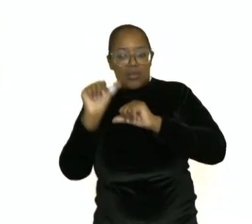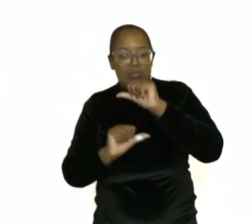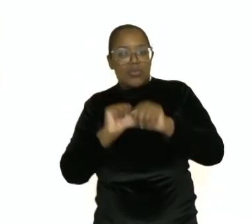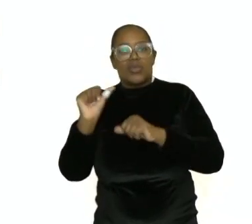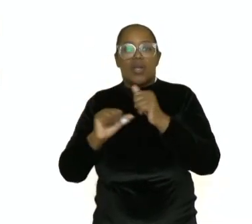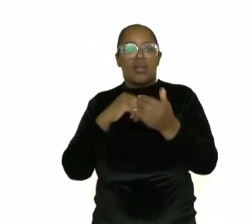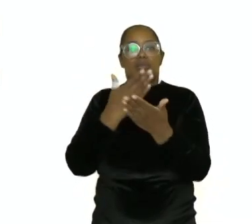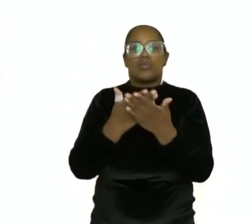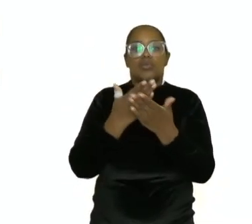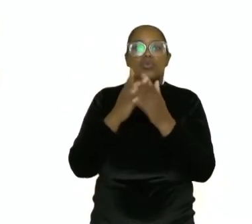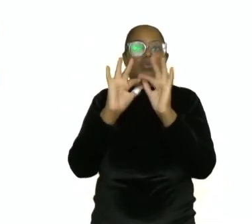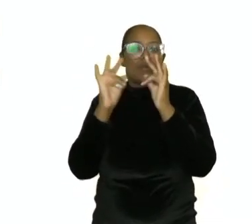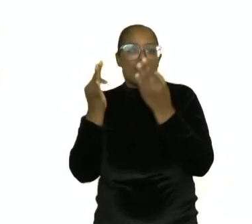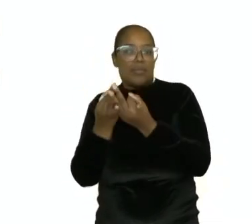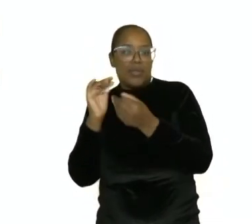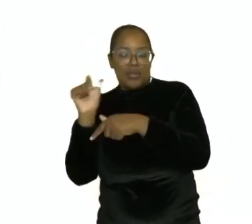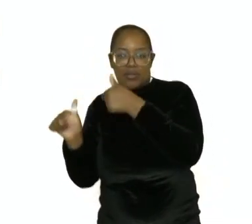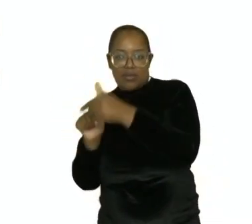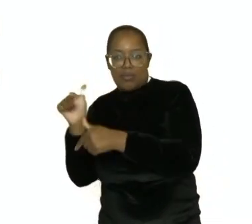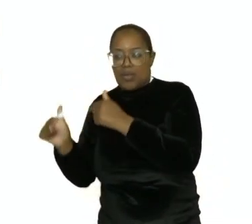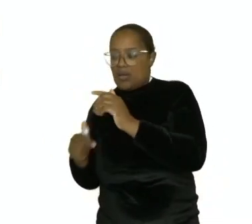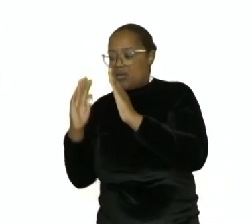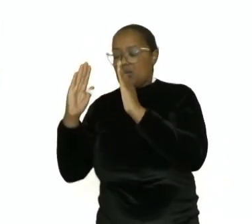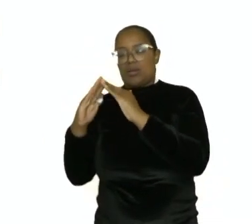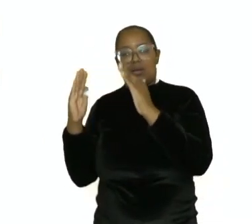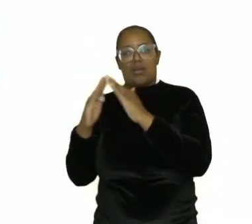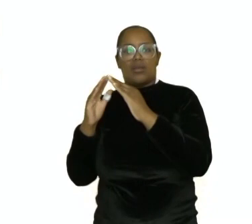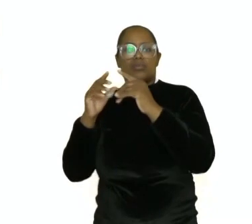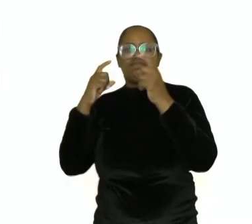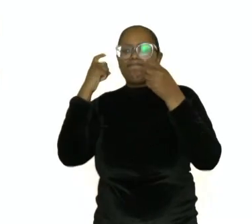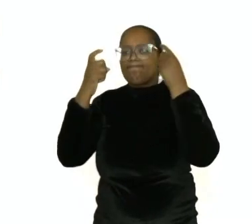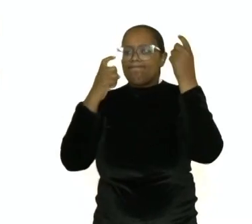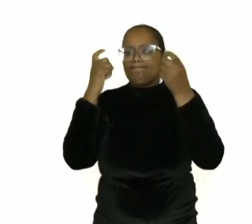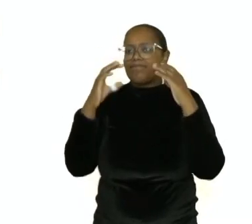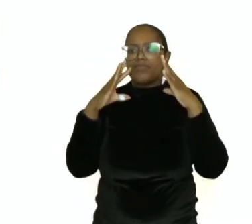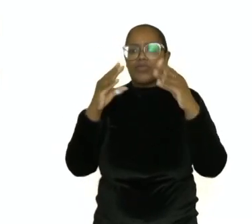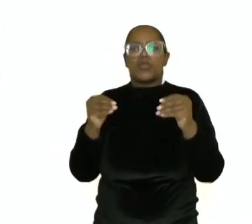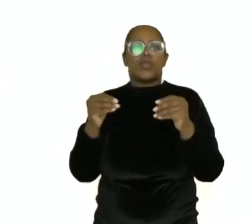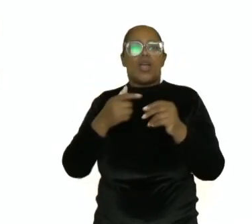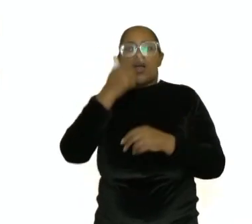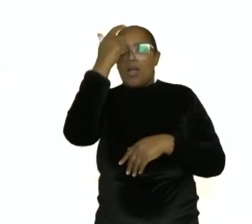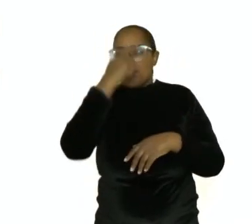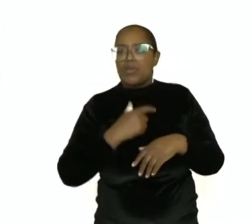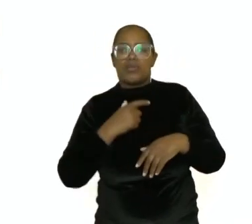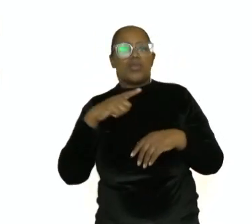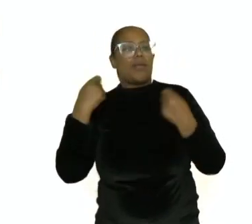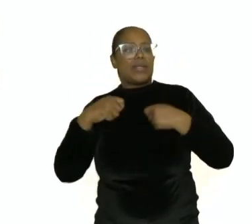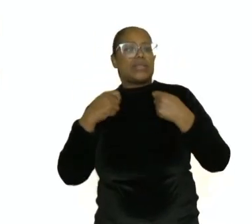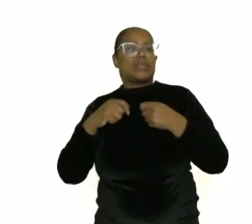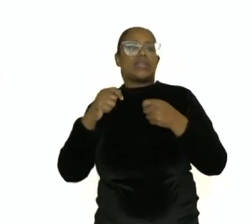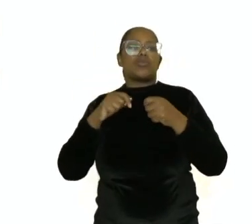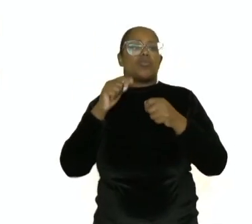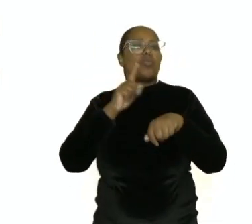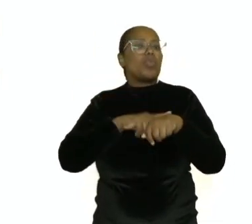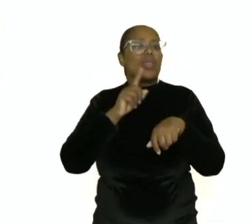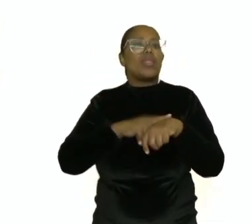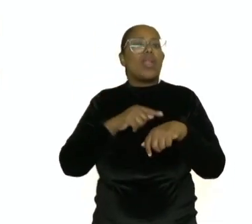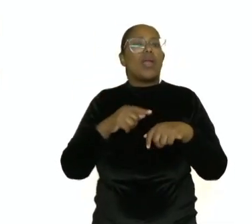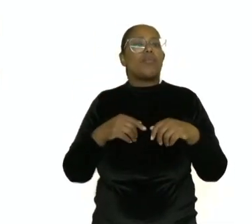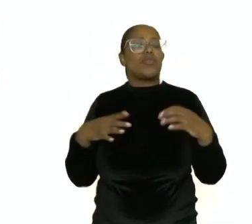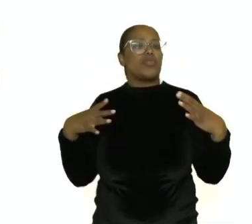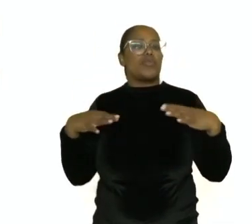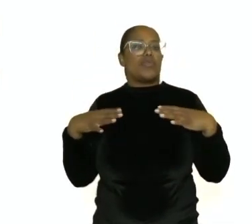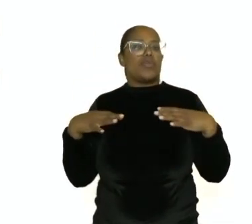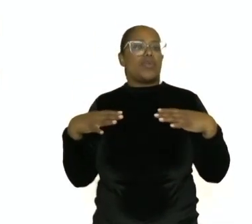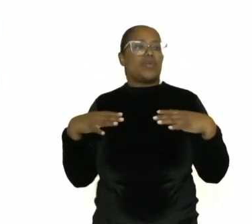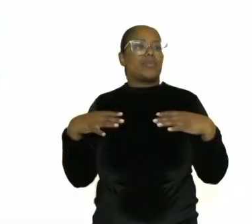estudos, a família, o trabalho, em casa ou não, preocupam a todos. No entanto, o ser humano precisa de um momento relax. Então, aqui